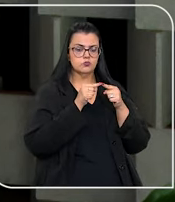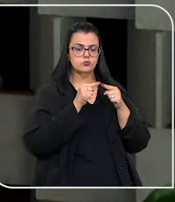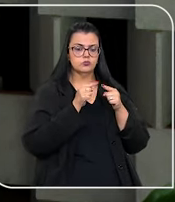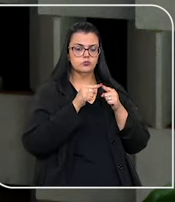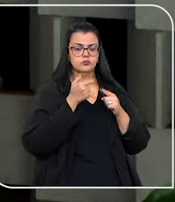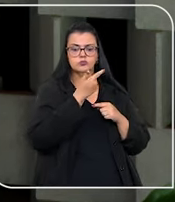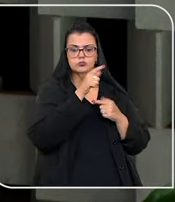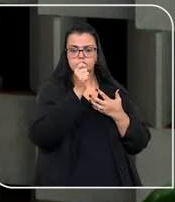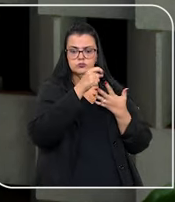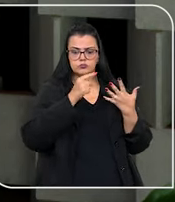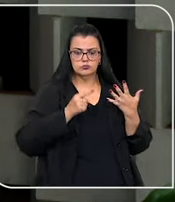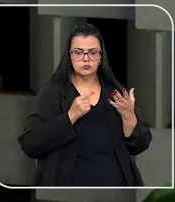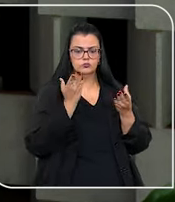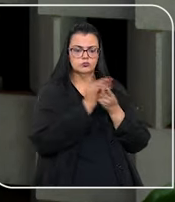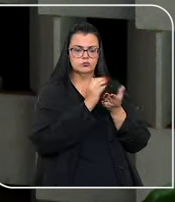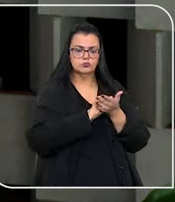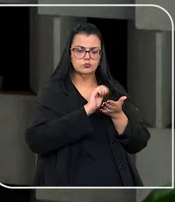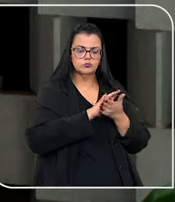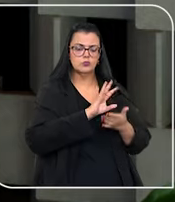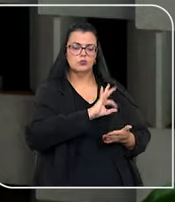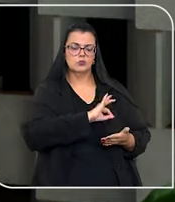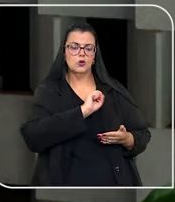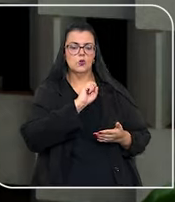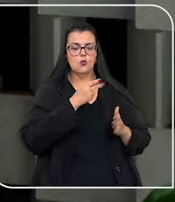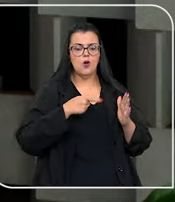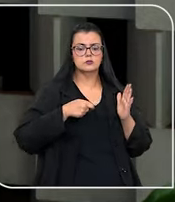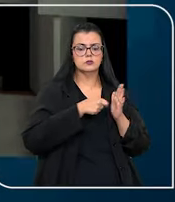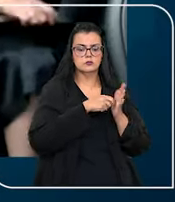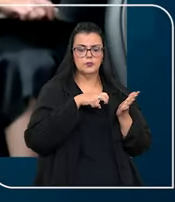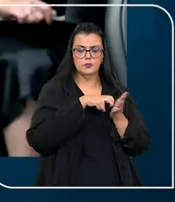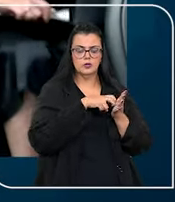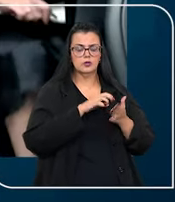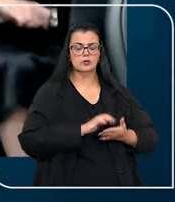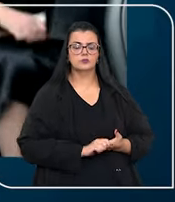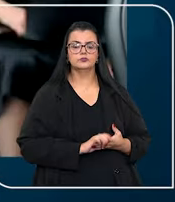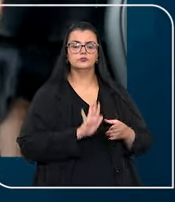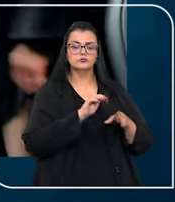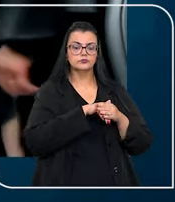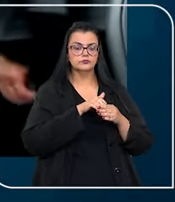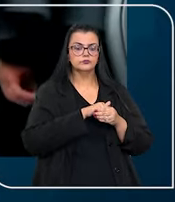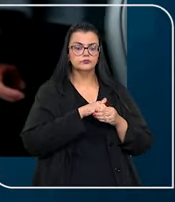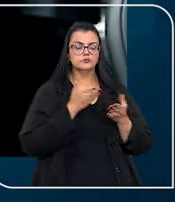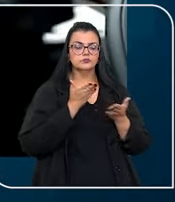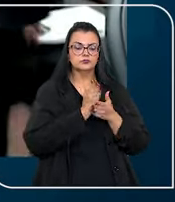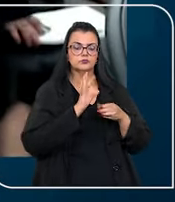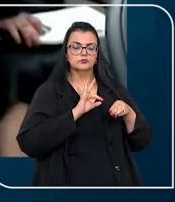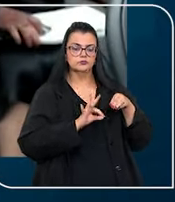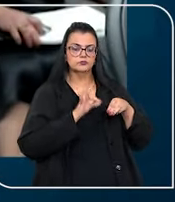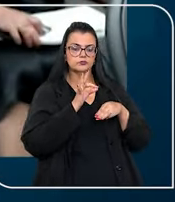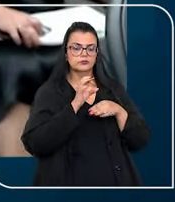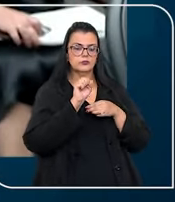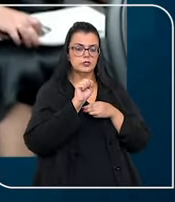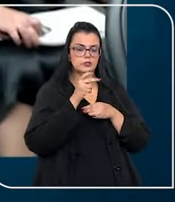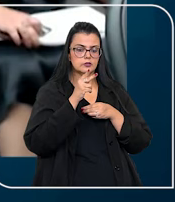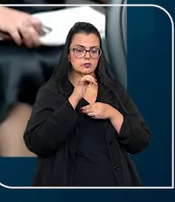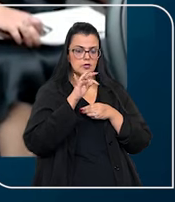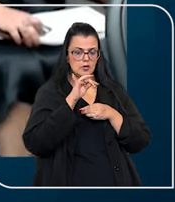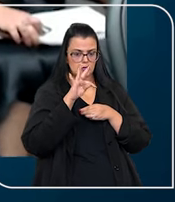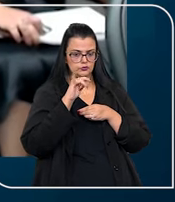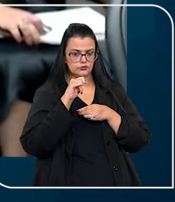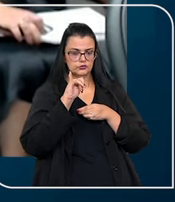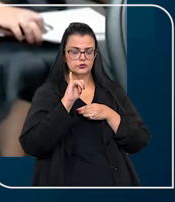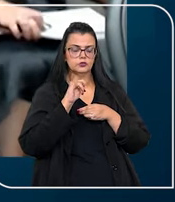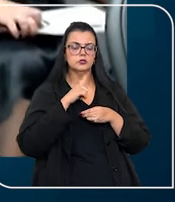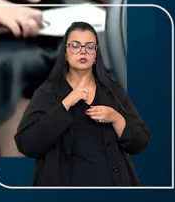estar vinculadas a instrumentos como inquérito policial ou a ação penal. O autor do voto que prevaleceu no julgamento, o ministro Rogério Schietti